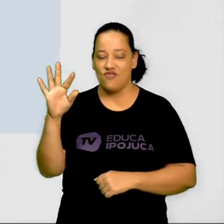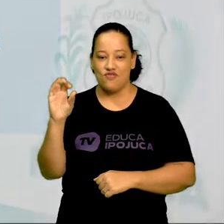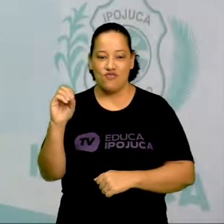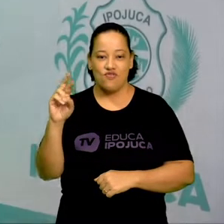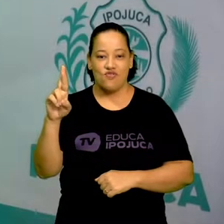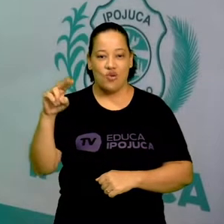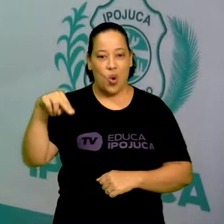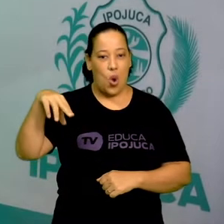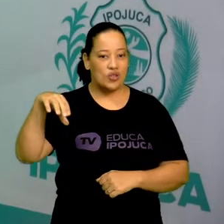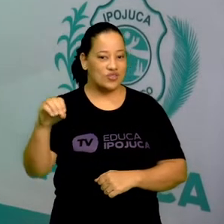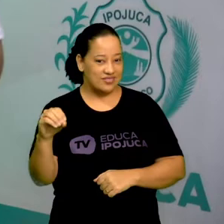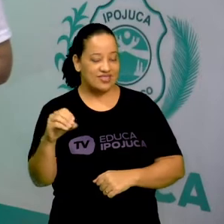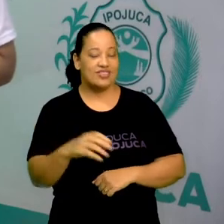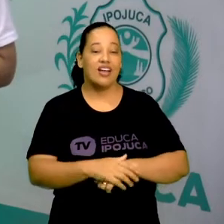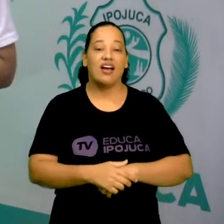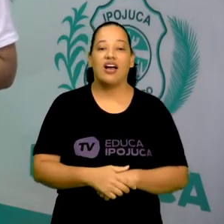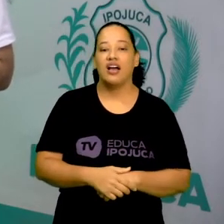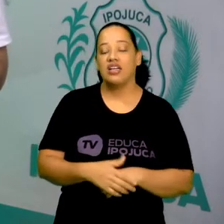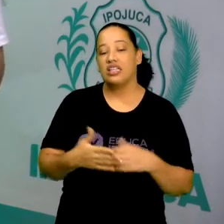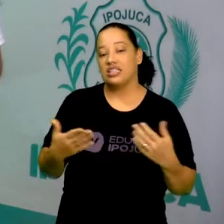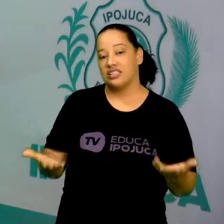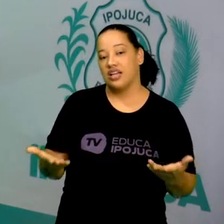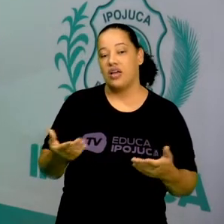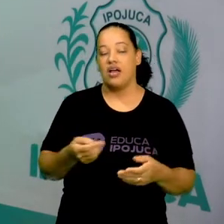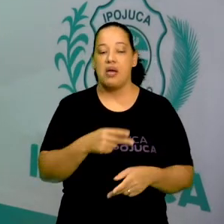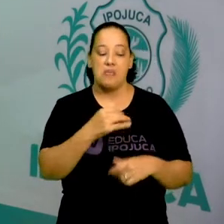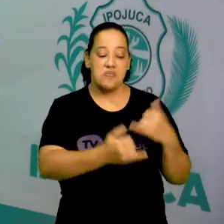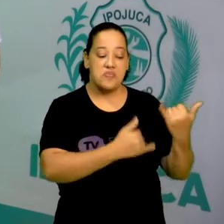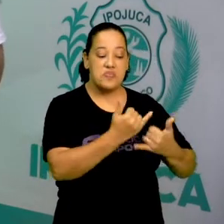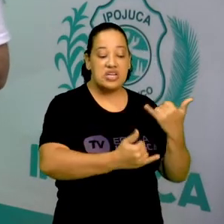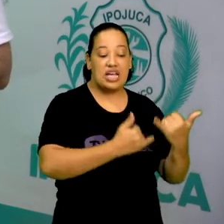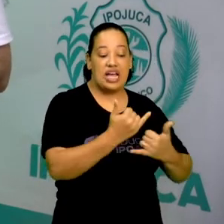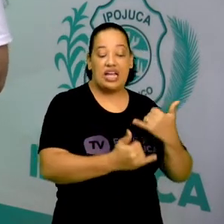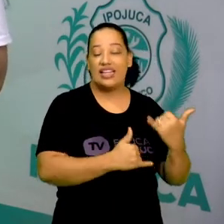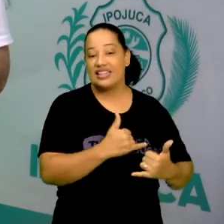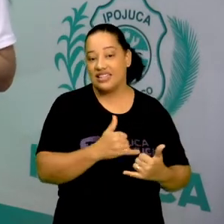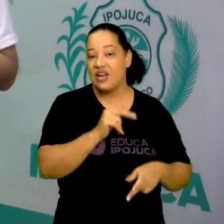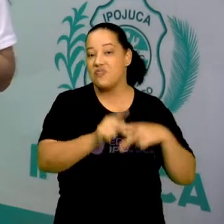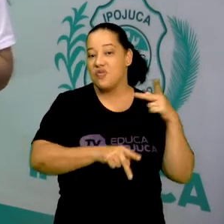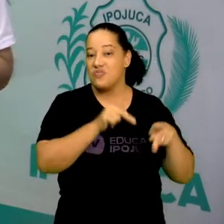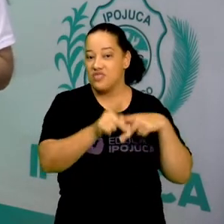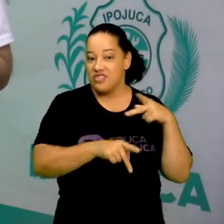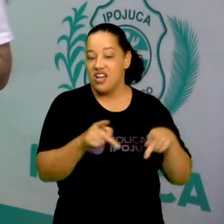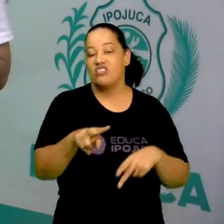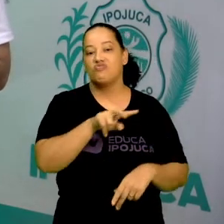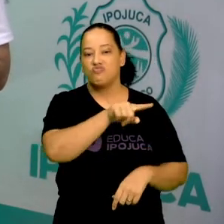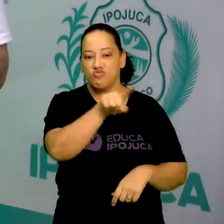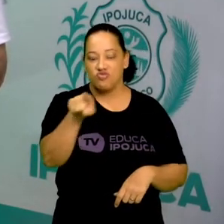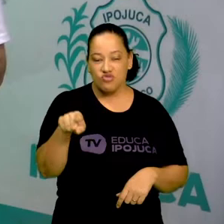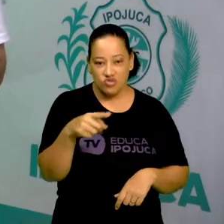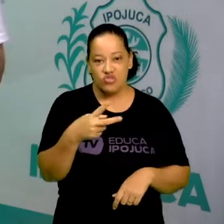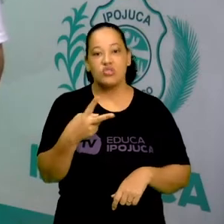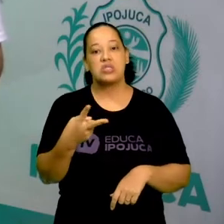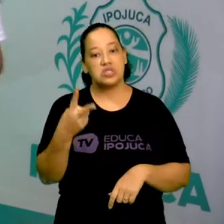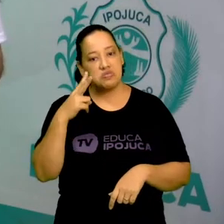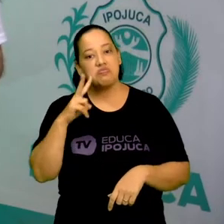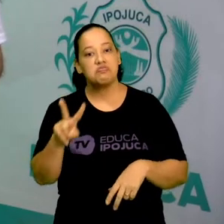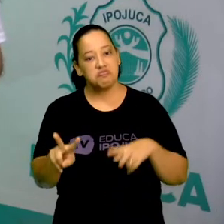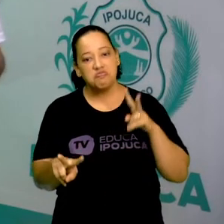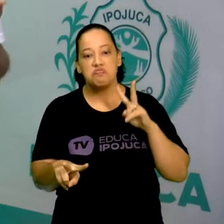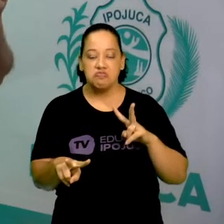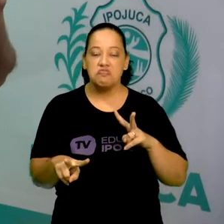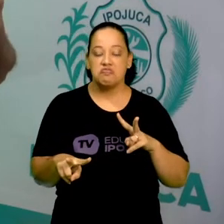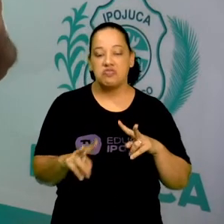Bom, crianças, brincadeiras populares, com certeza vocês já ouviram falar de algumas dessas